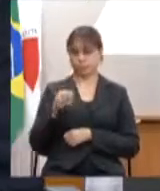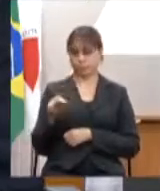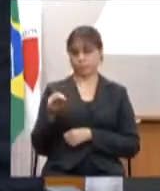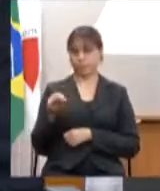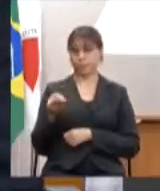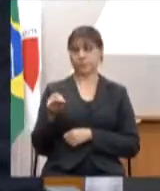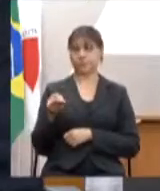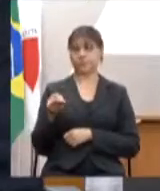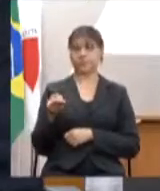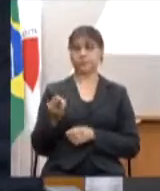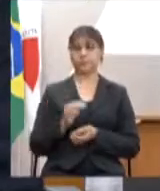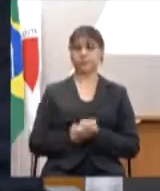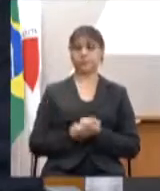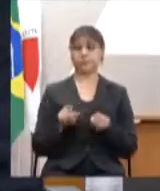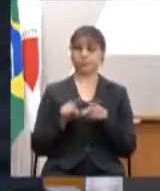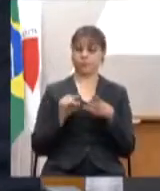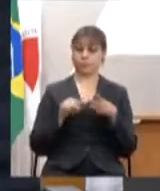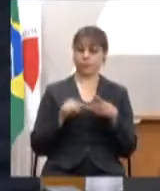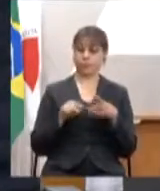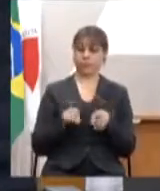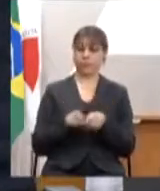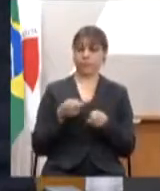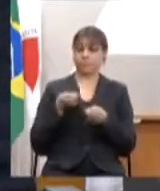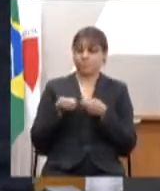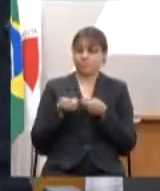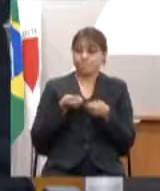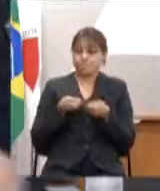um contingenciamento